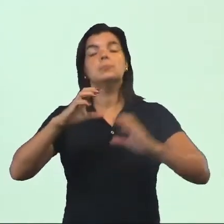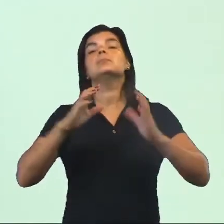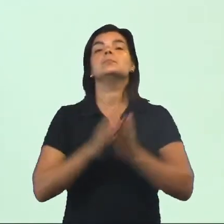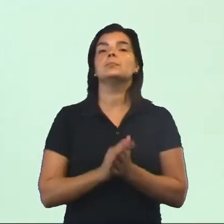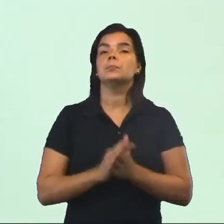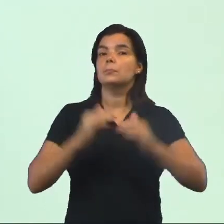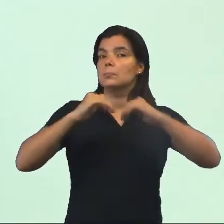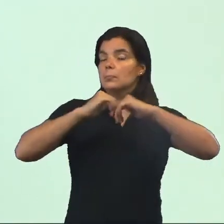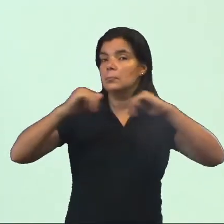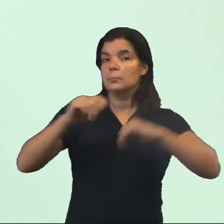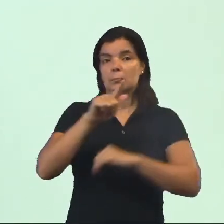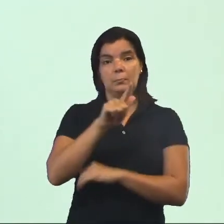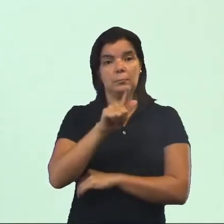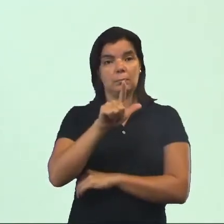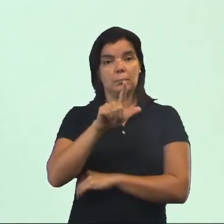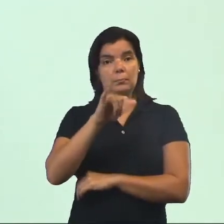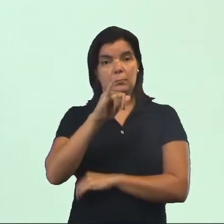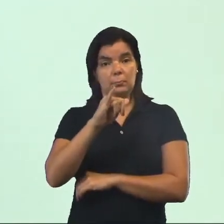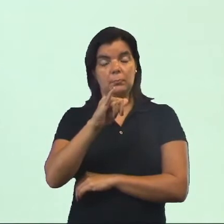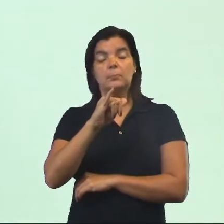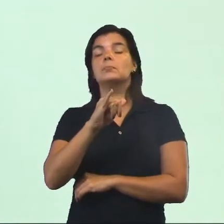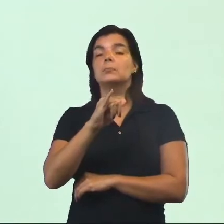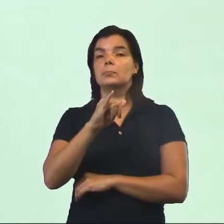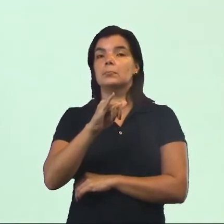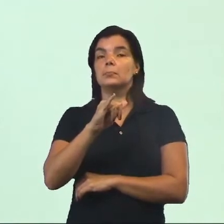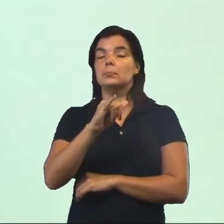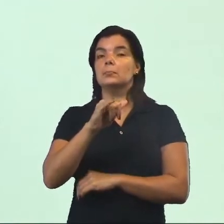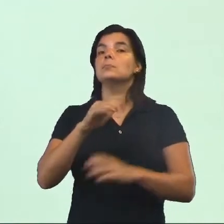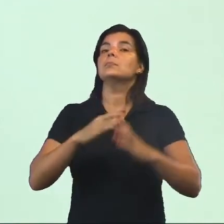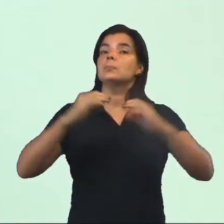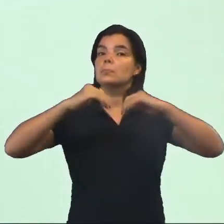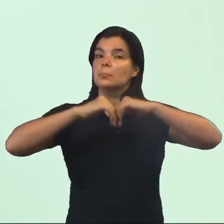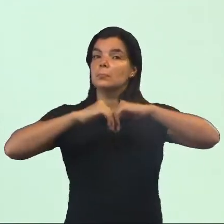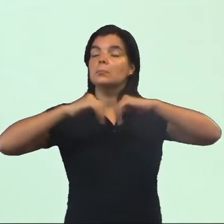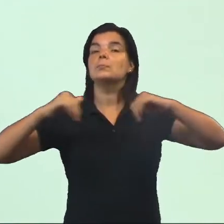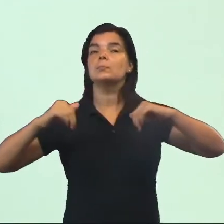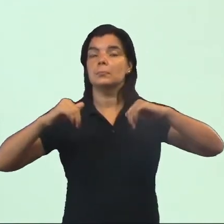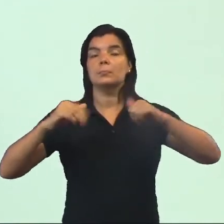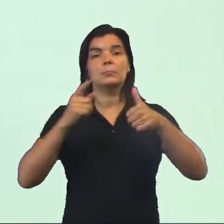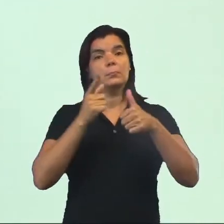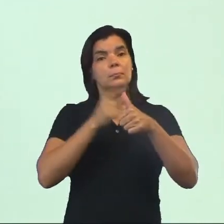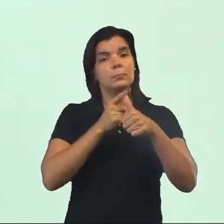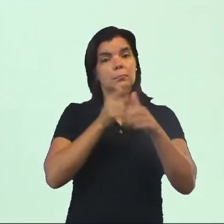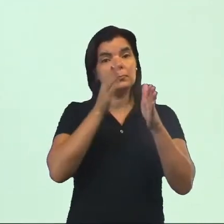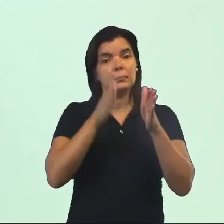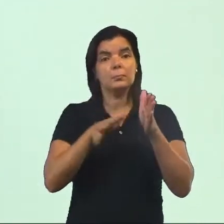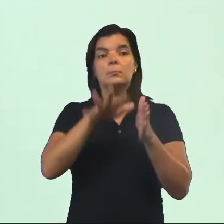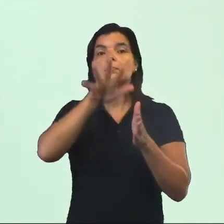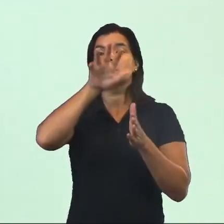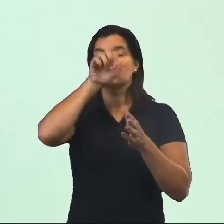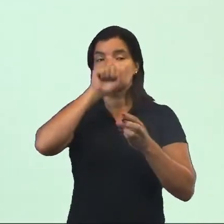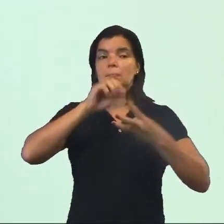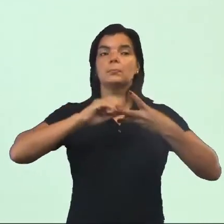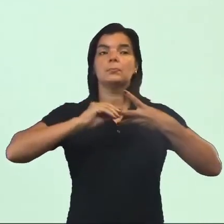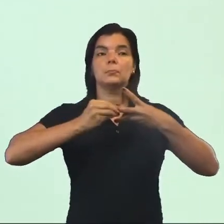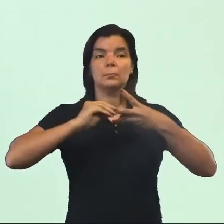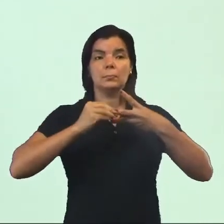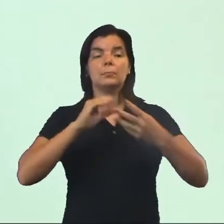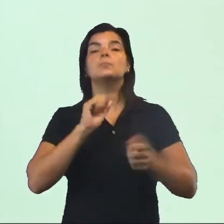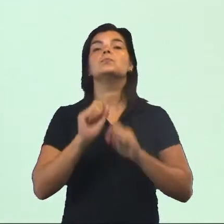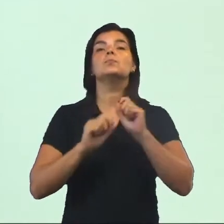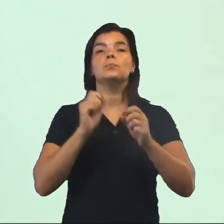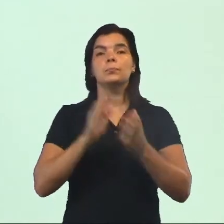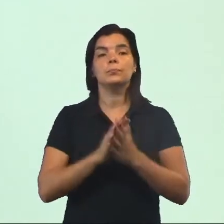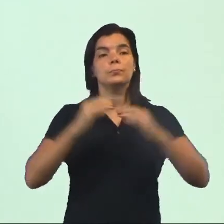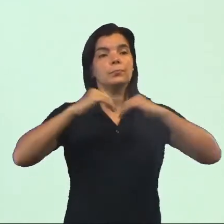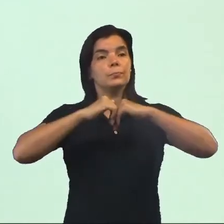glico é de quê? De glicólise. Então, a glicólise é a primeira etapa da respiração celular e nada mais